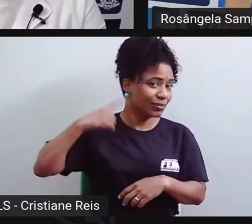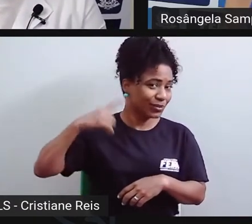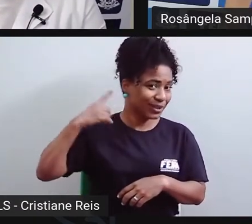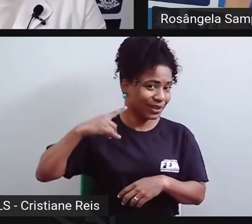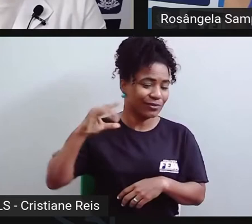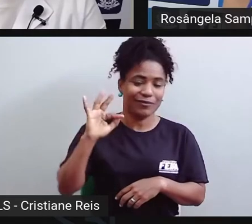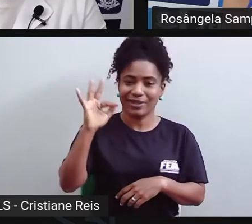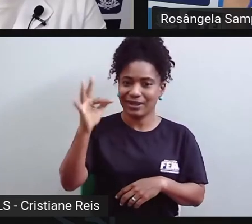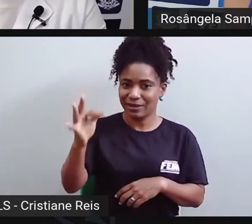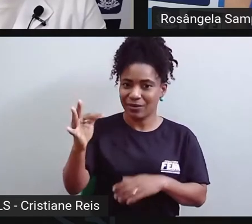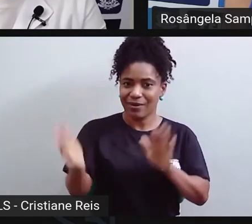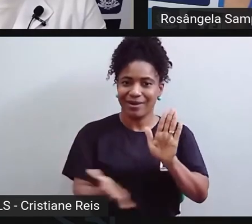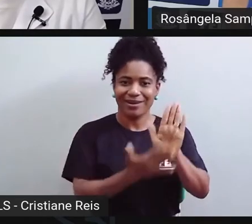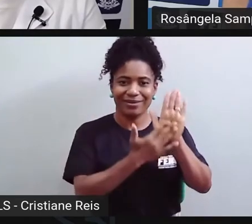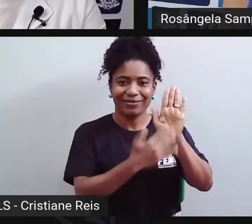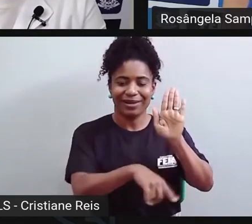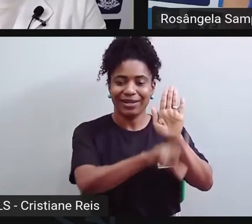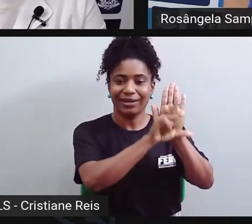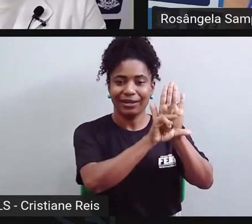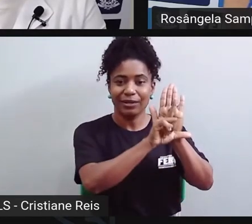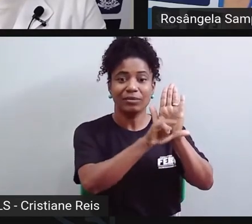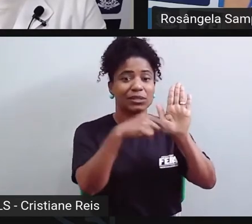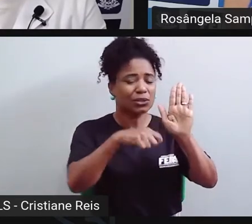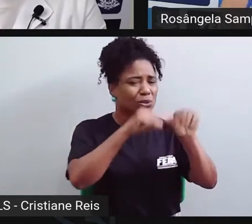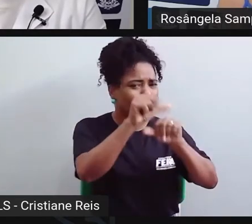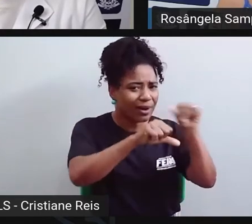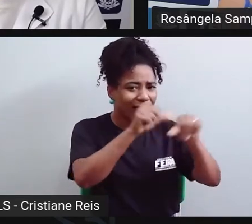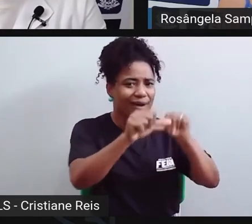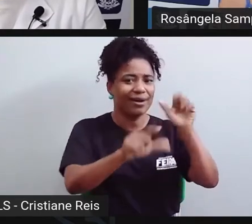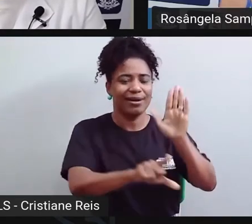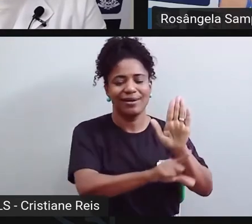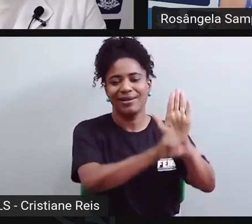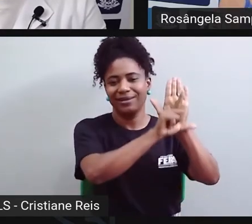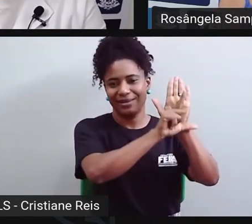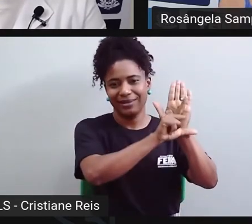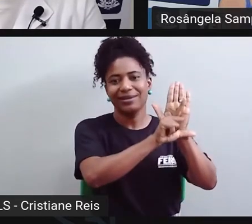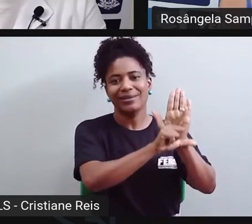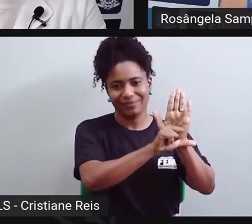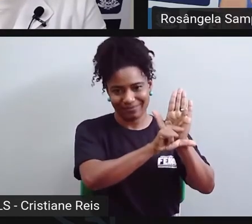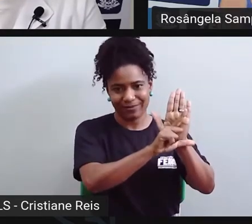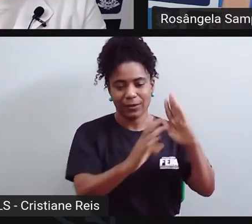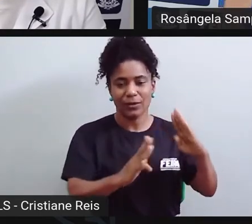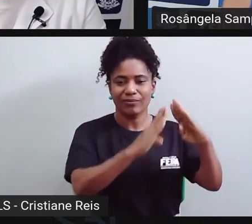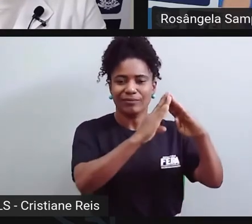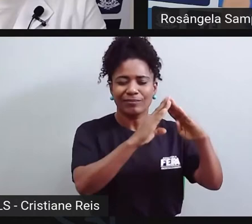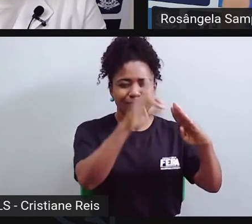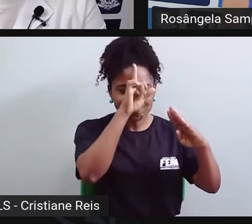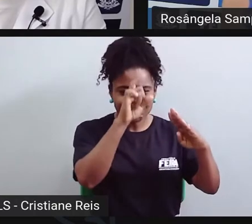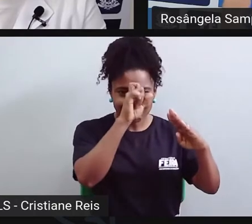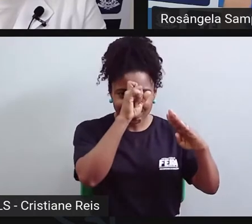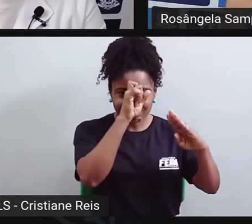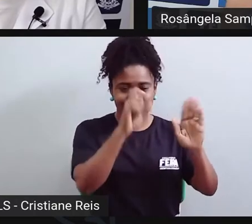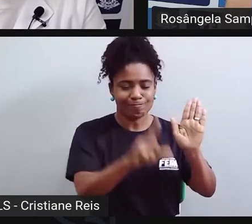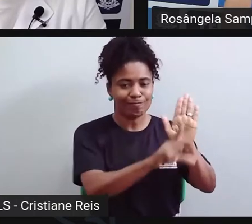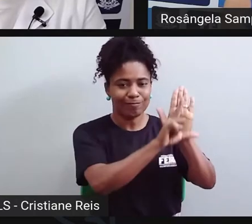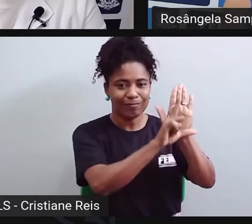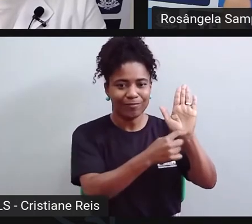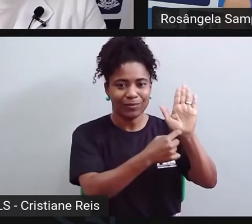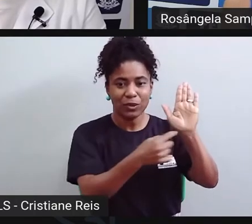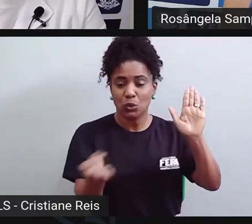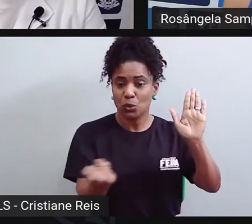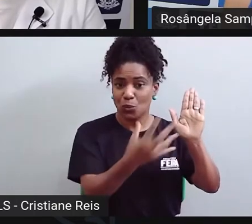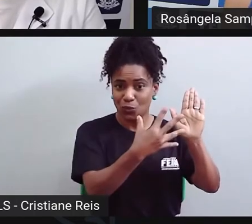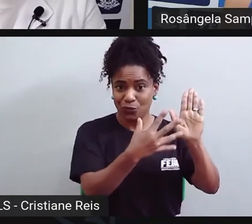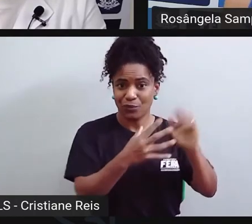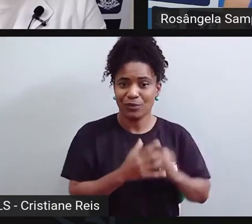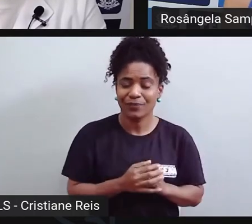da reforma psiquiátrica. Essa lei começa a ser tramitada no Congresso